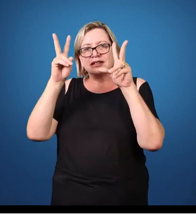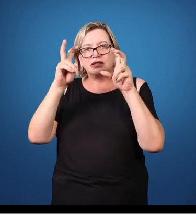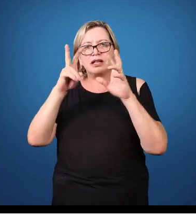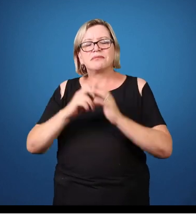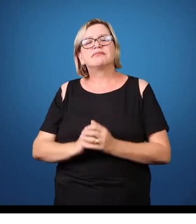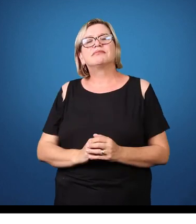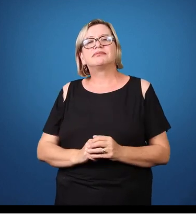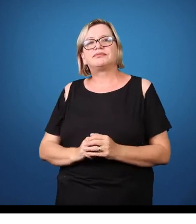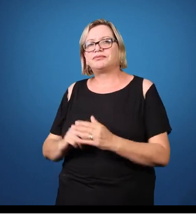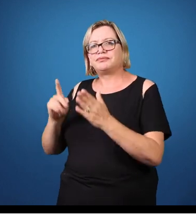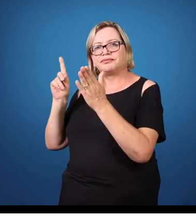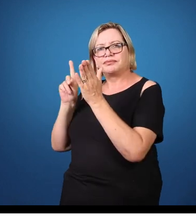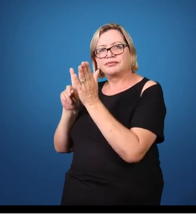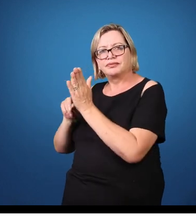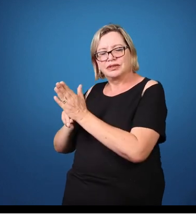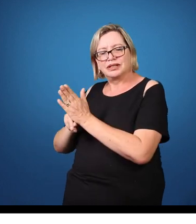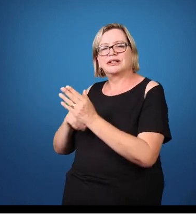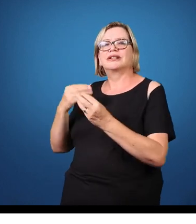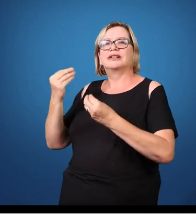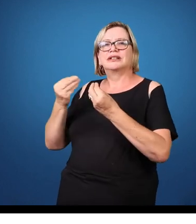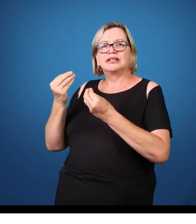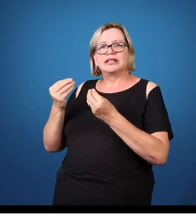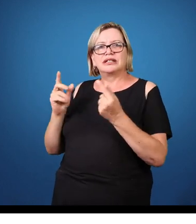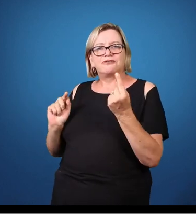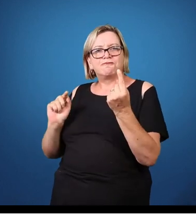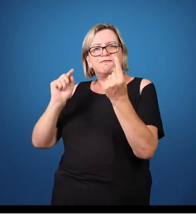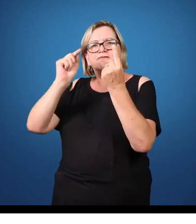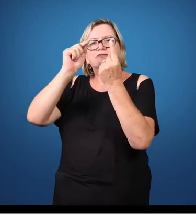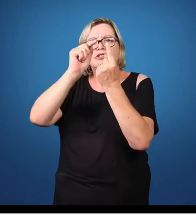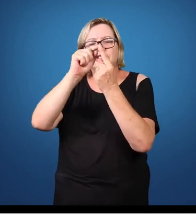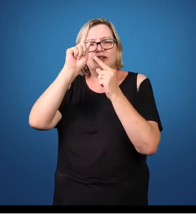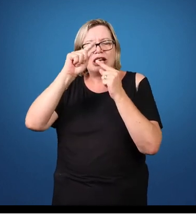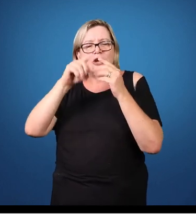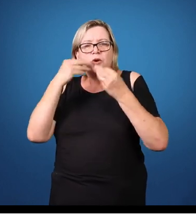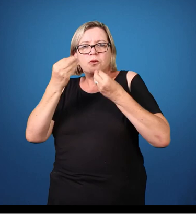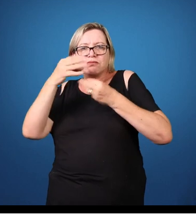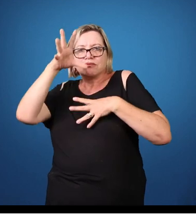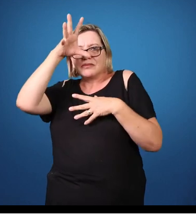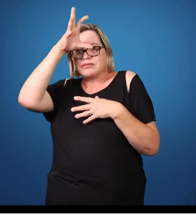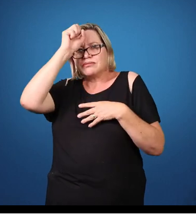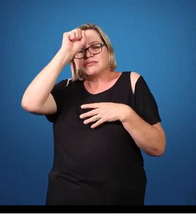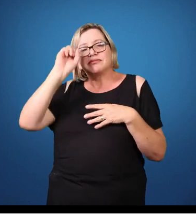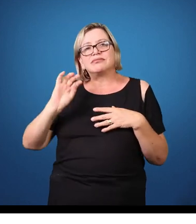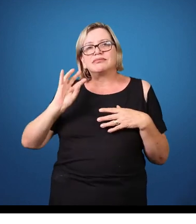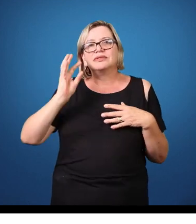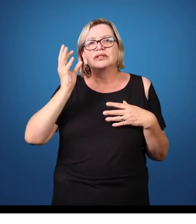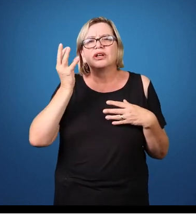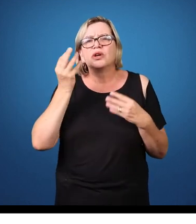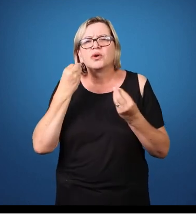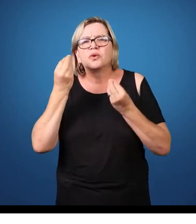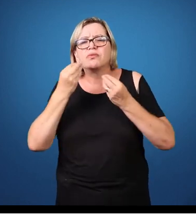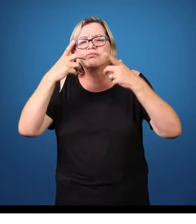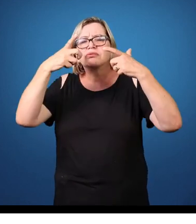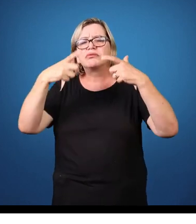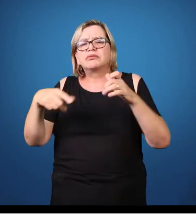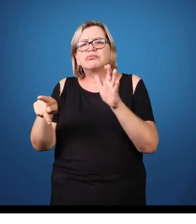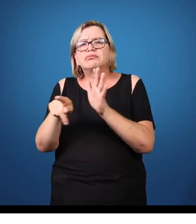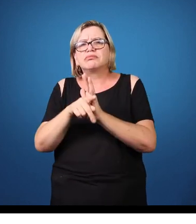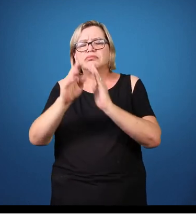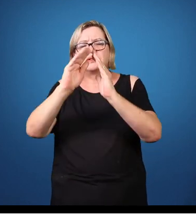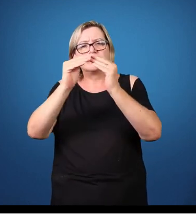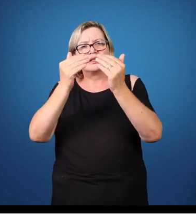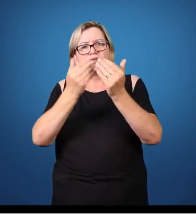aprendizagem, o ambiente escolar. É possível diferenciar os principais transtornos de